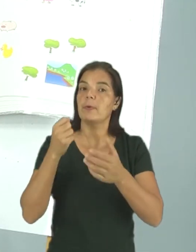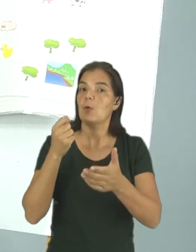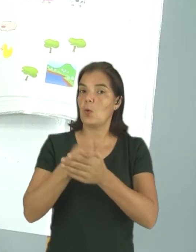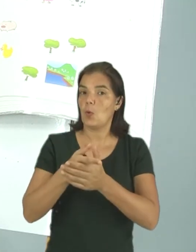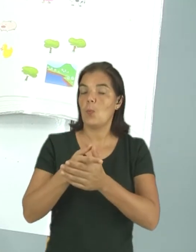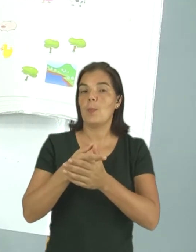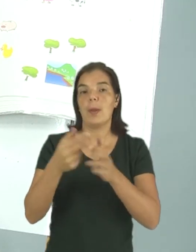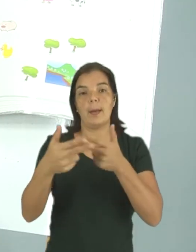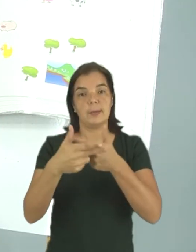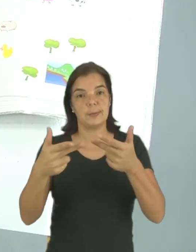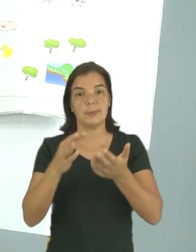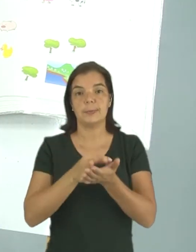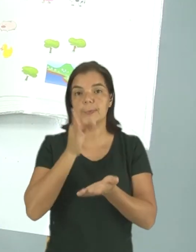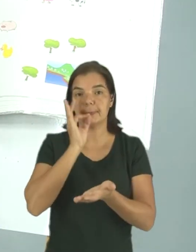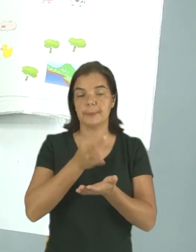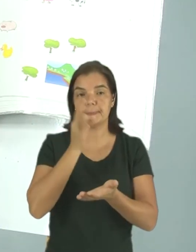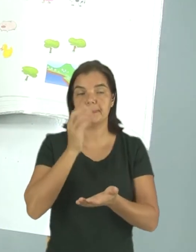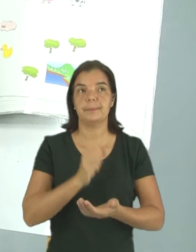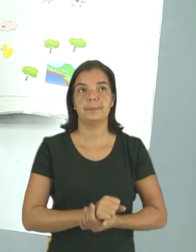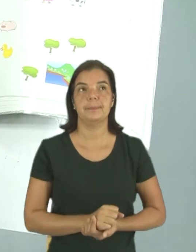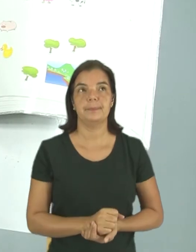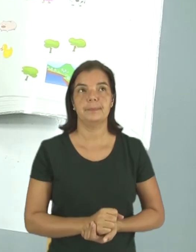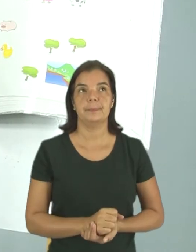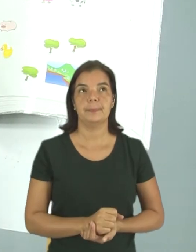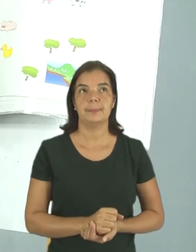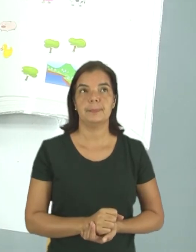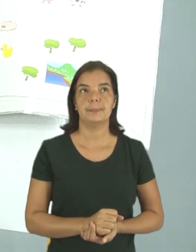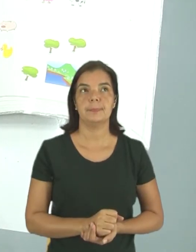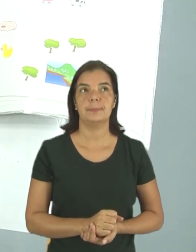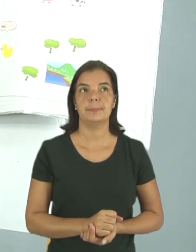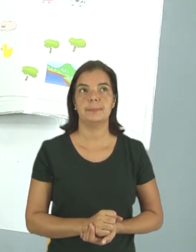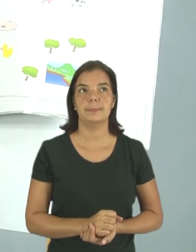compras do café da manhã. Vamos lá?